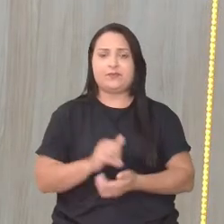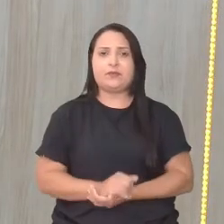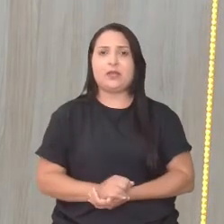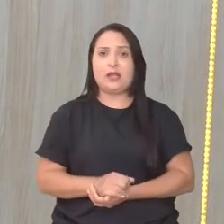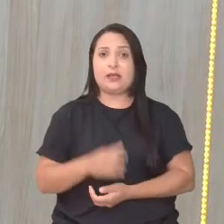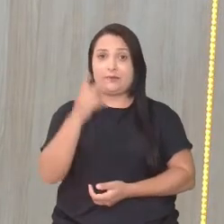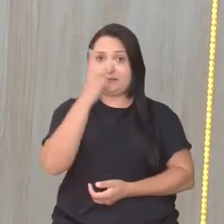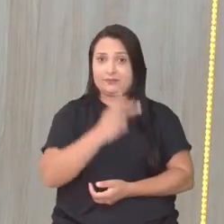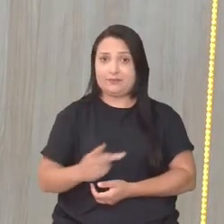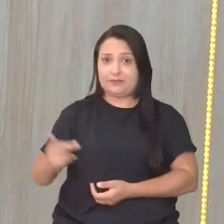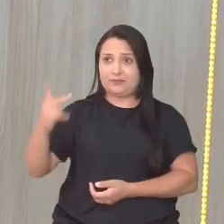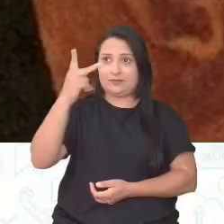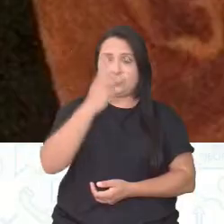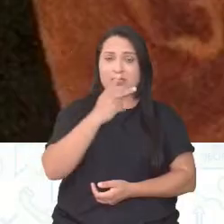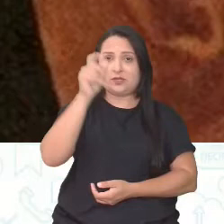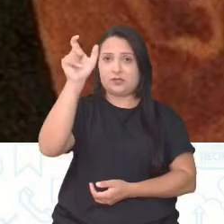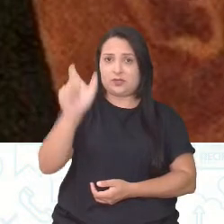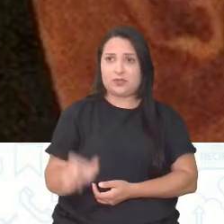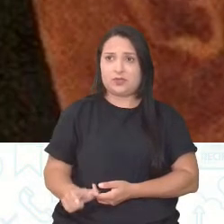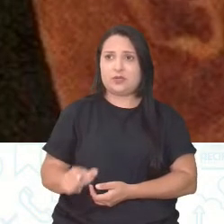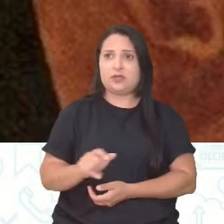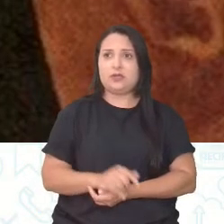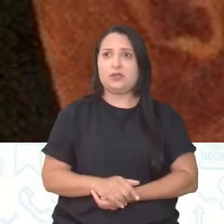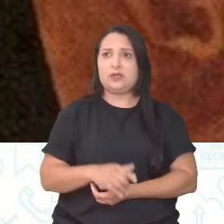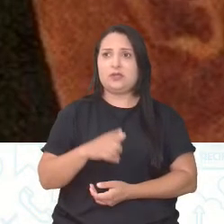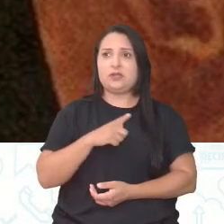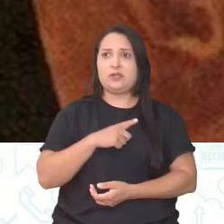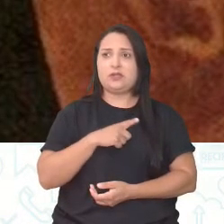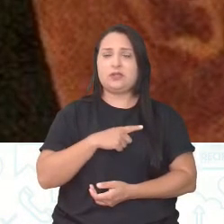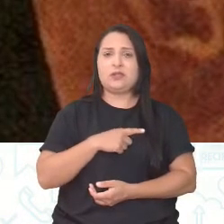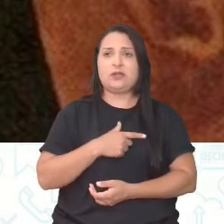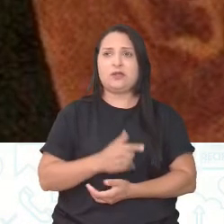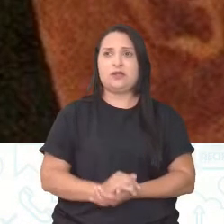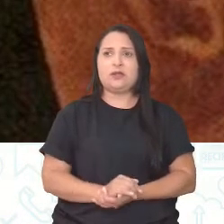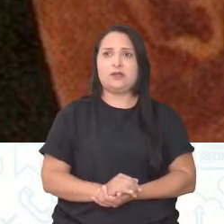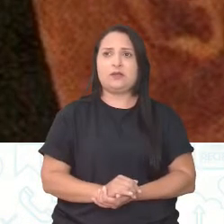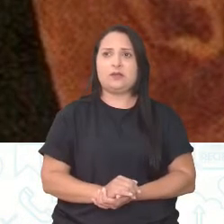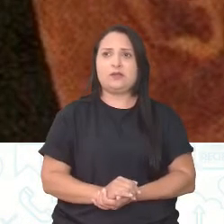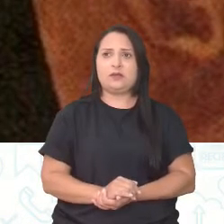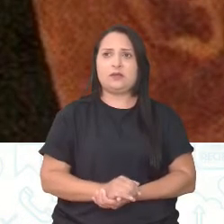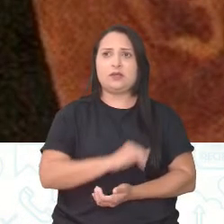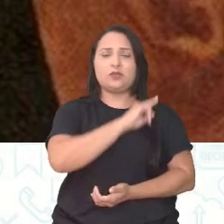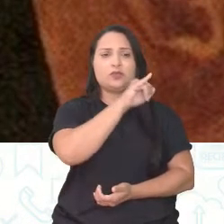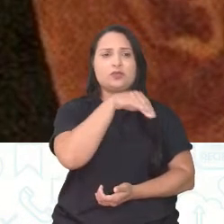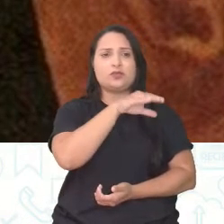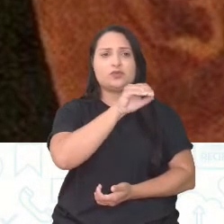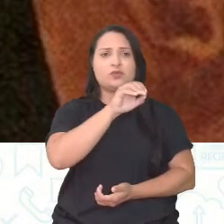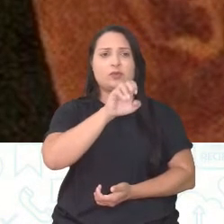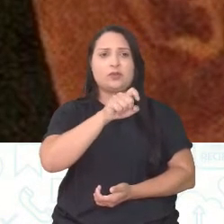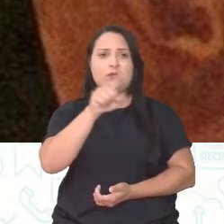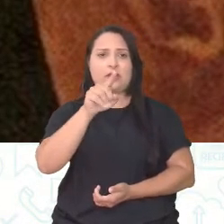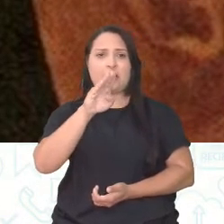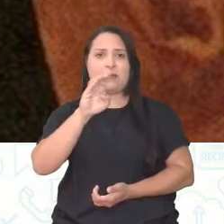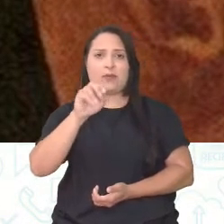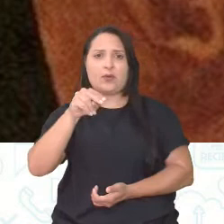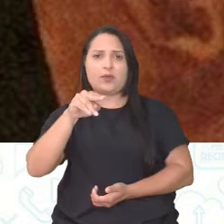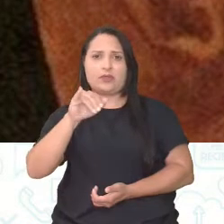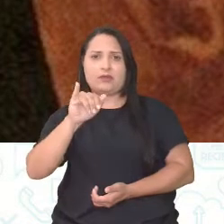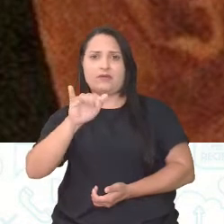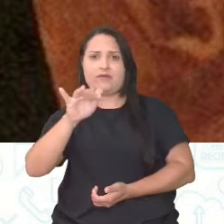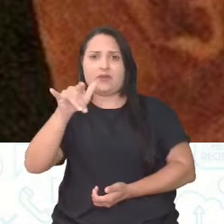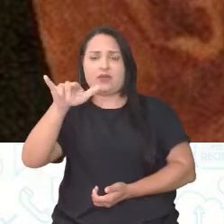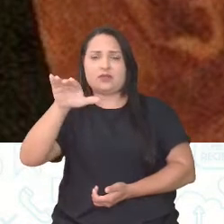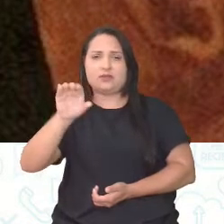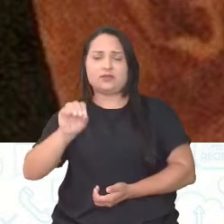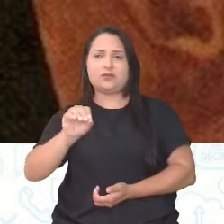essa figura, que a gente tem rua, né? Tem muita coisa falando sobre ele, que é o José Bonifácio de Andrade Silva.